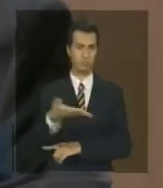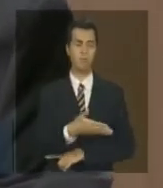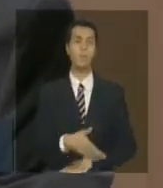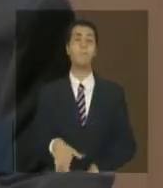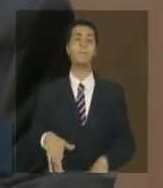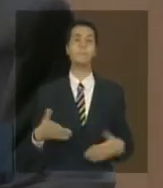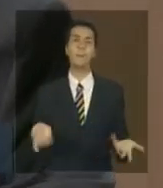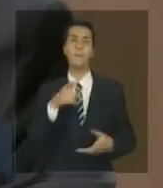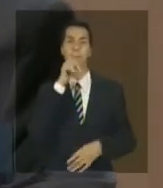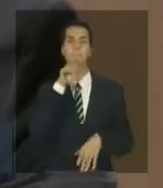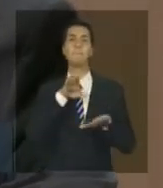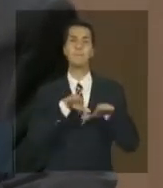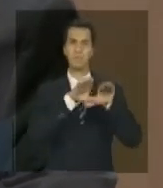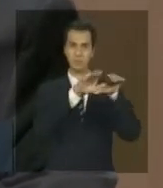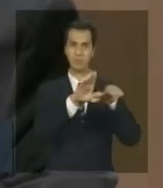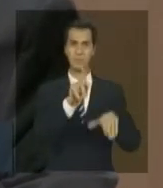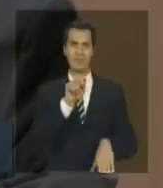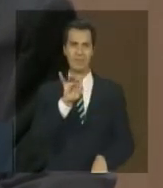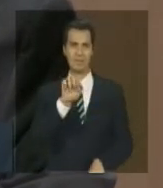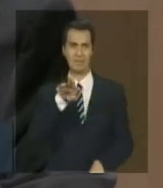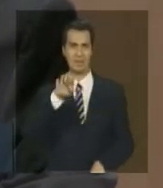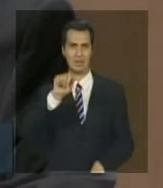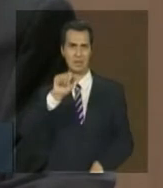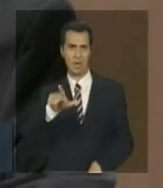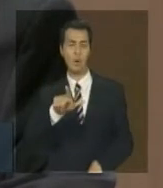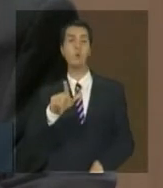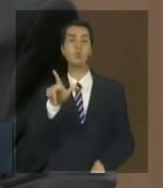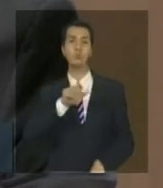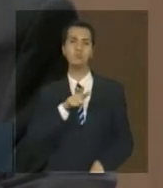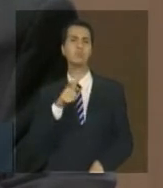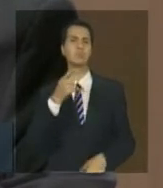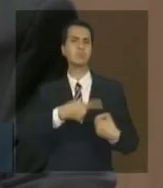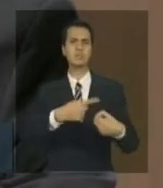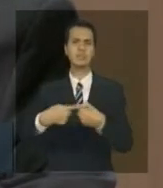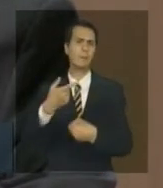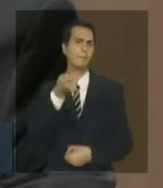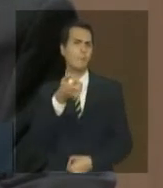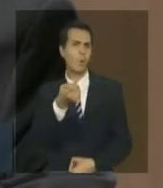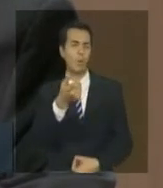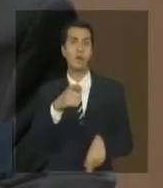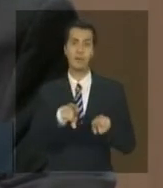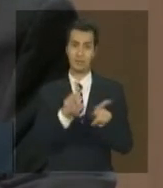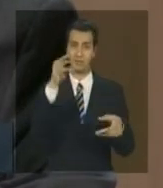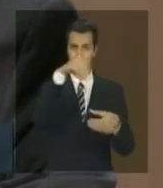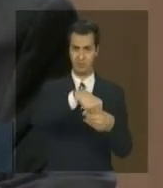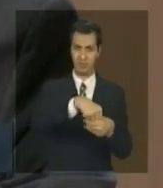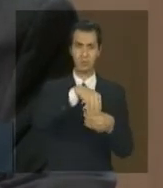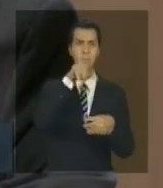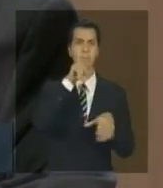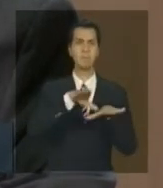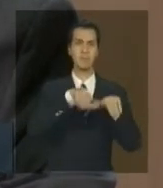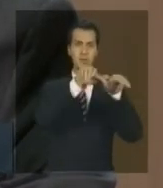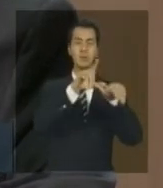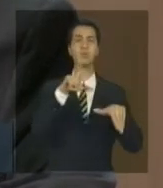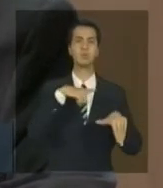como o município de Corumbá que é esse município número um aí bem no meio do mapa do bioma Pantanal